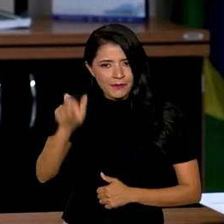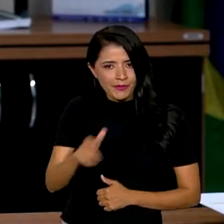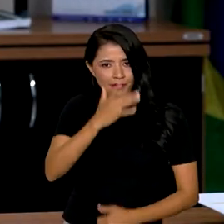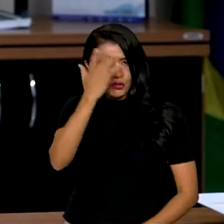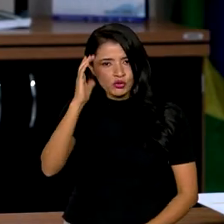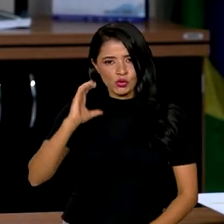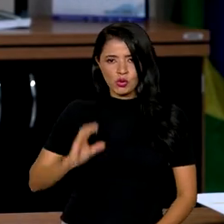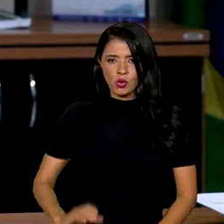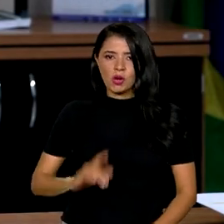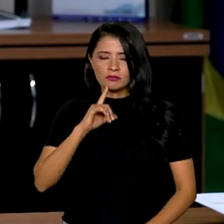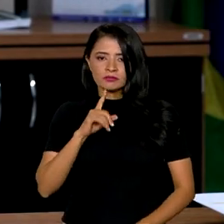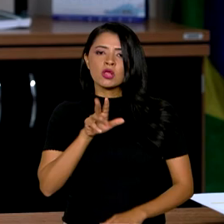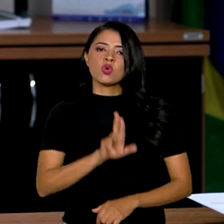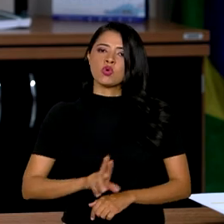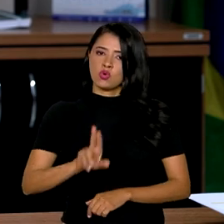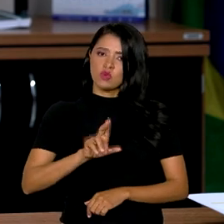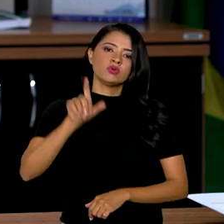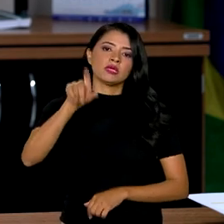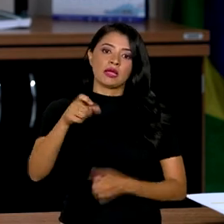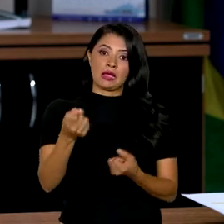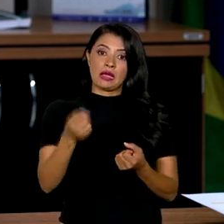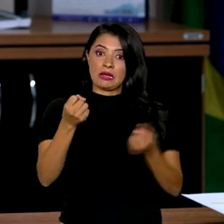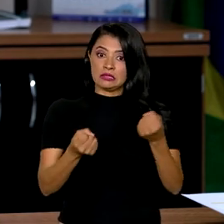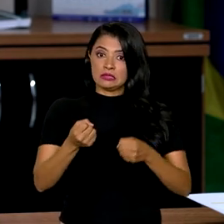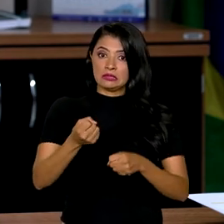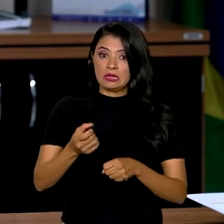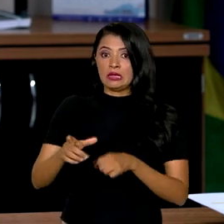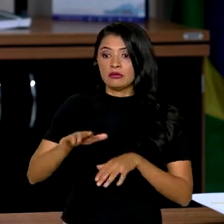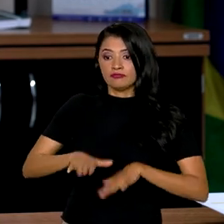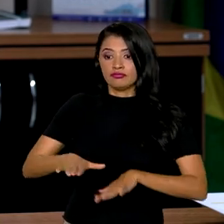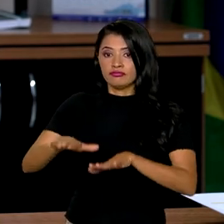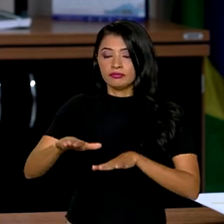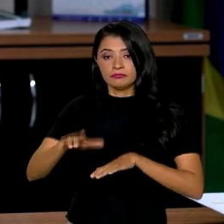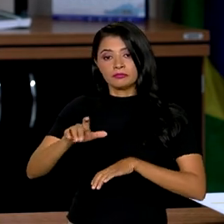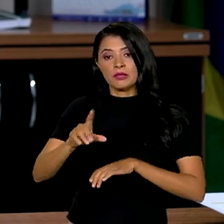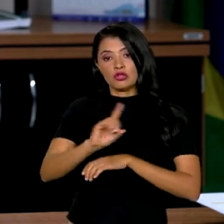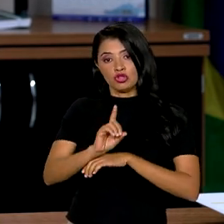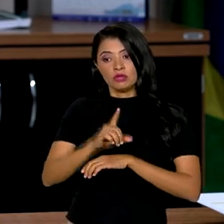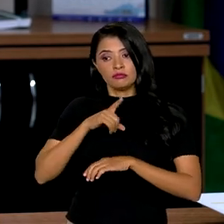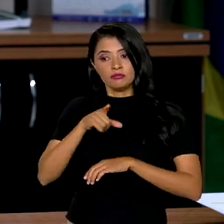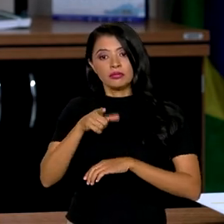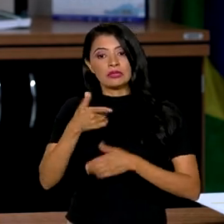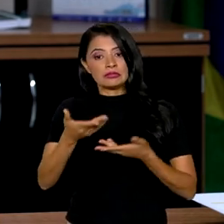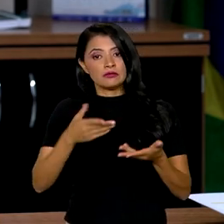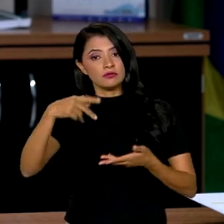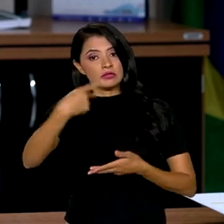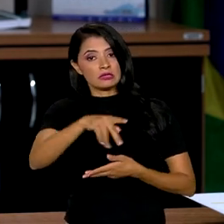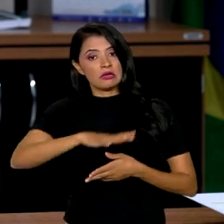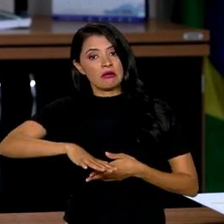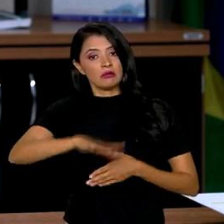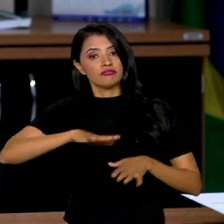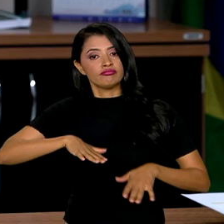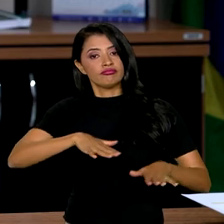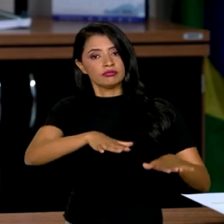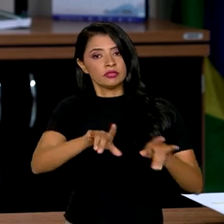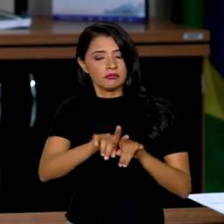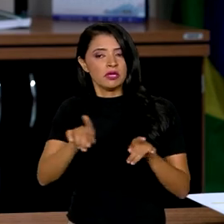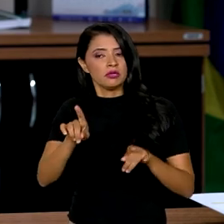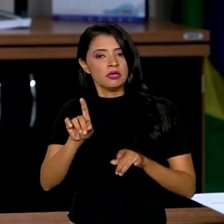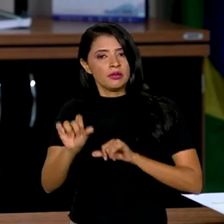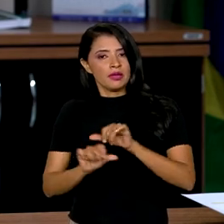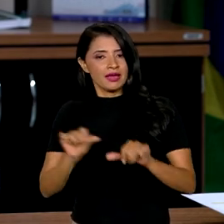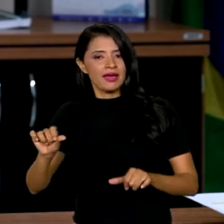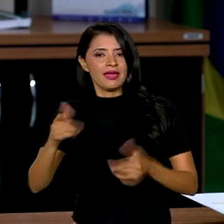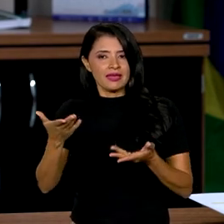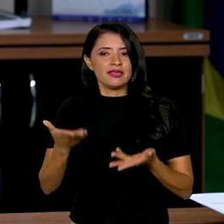mais recorra à carteira digital de trânsito para a prestação de serviços na área do trânsito. Também esse é o nosso plano, transformar a